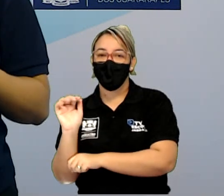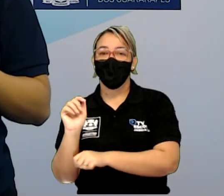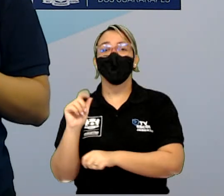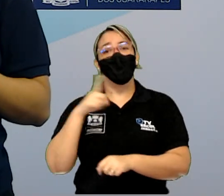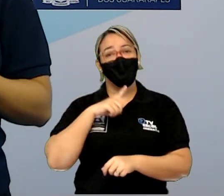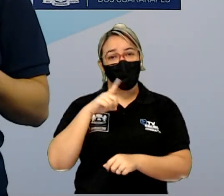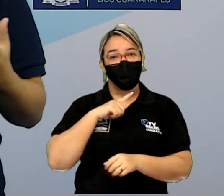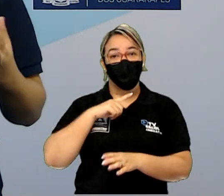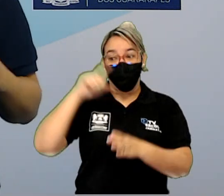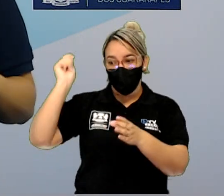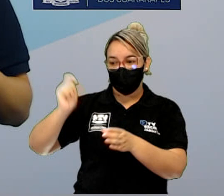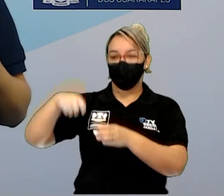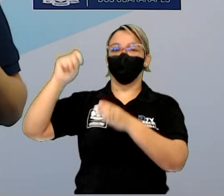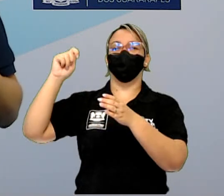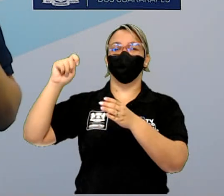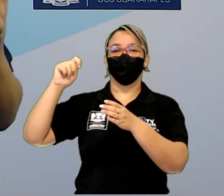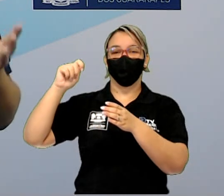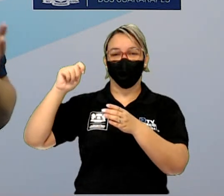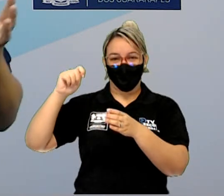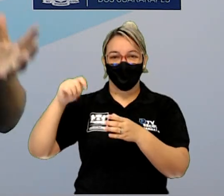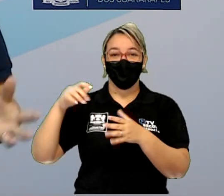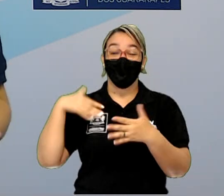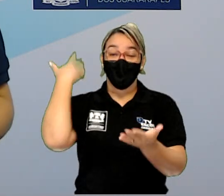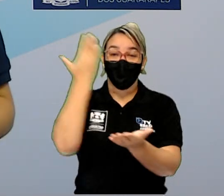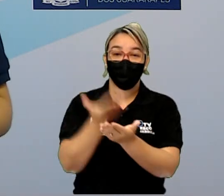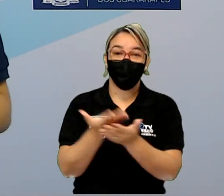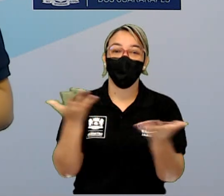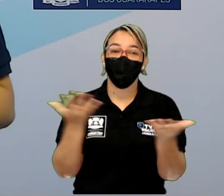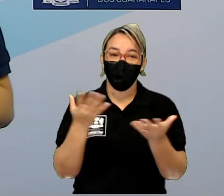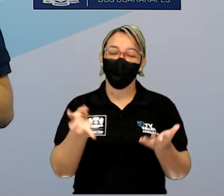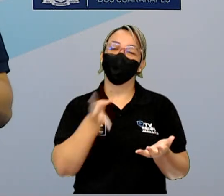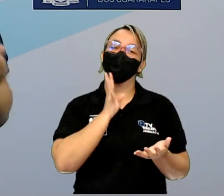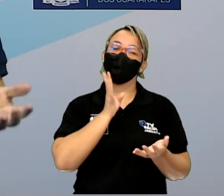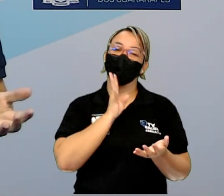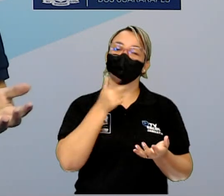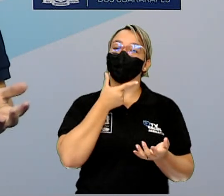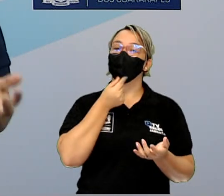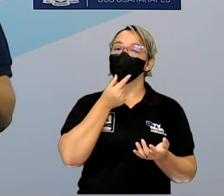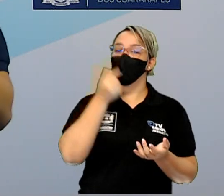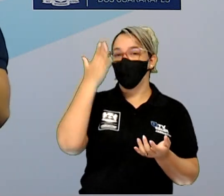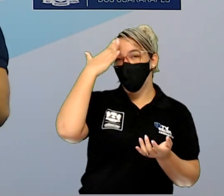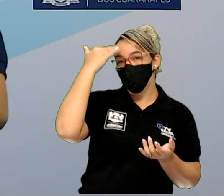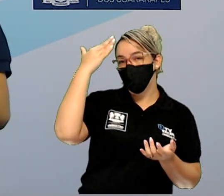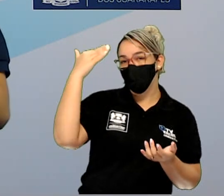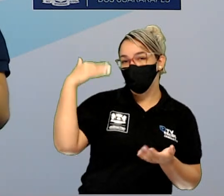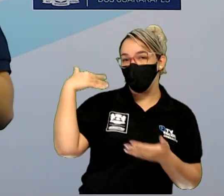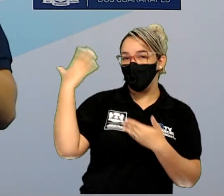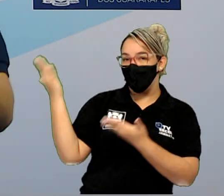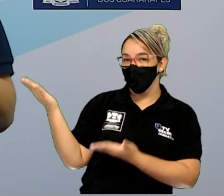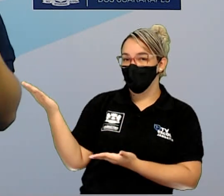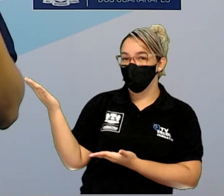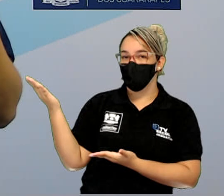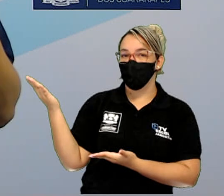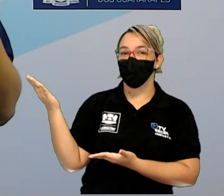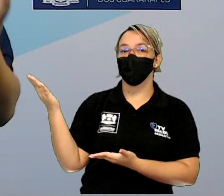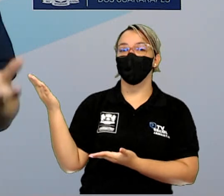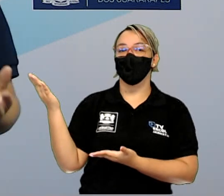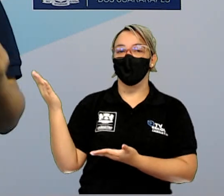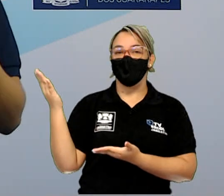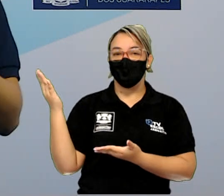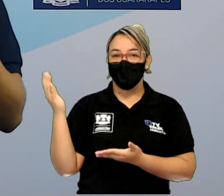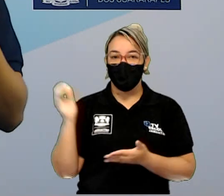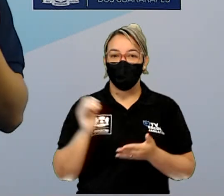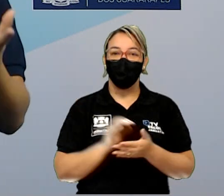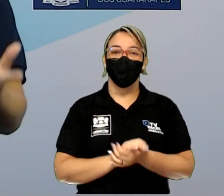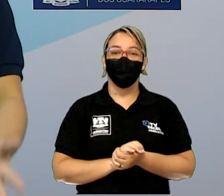e até hoje o Walt Disney é conhecido por essas obras, tanto contos maravilhosos quanto contos de fadas na TV,